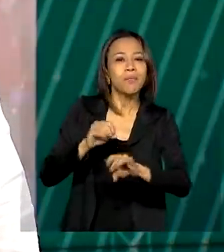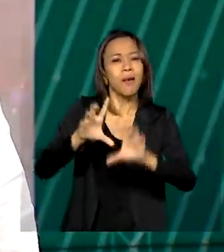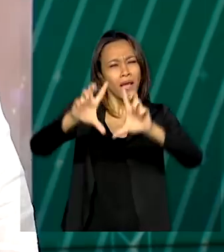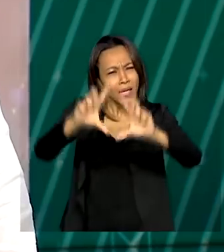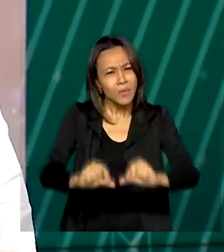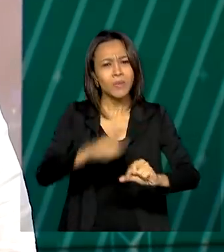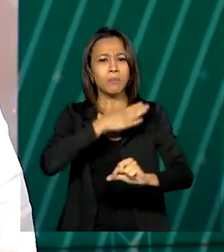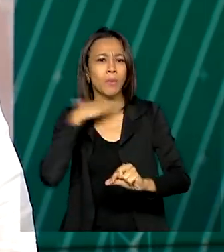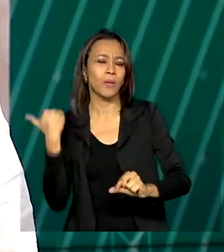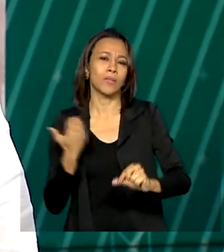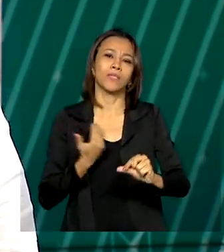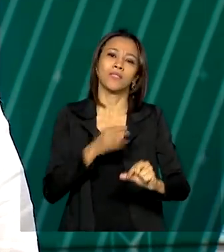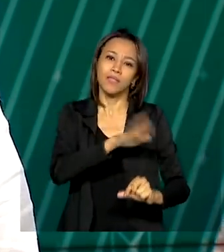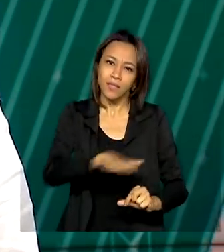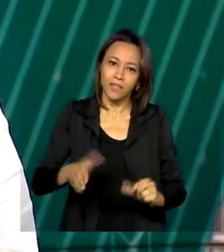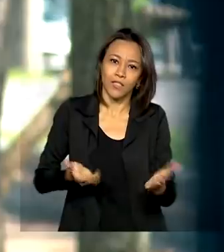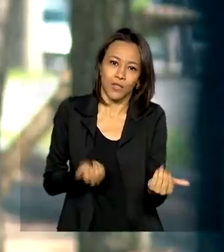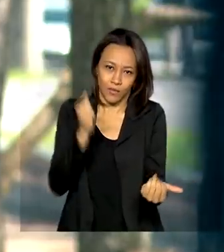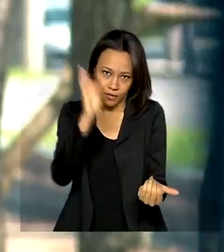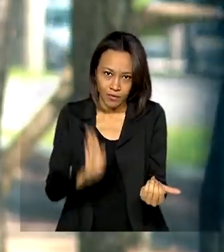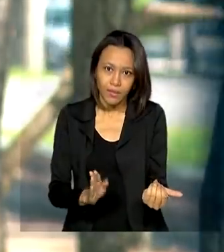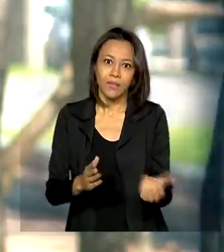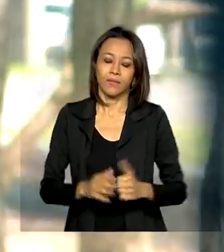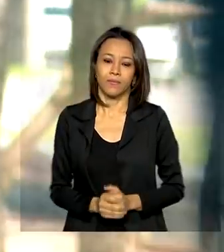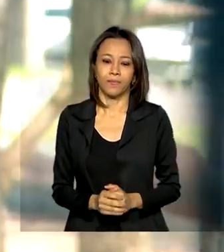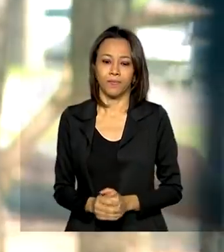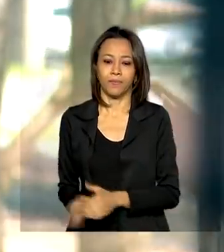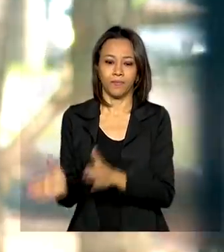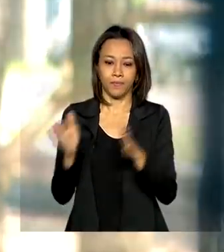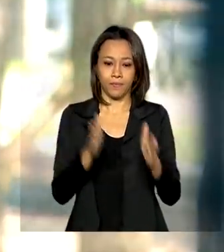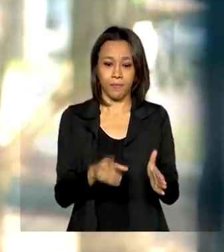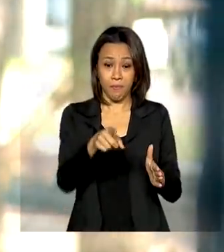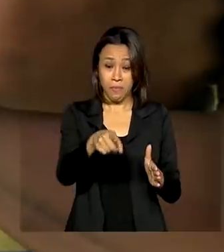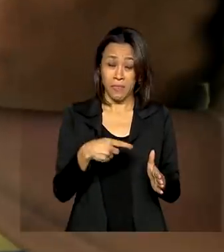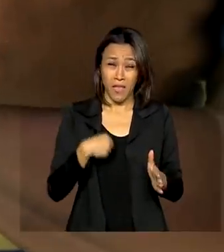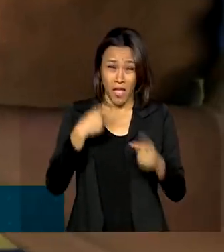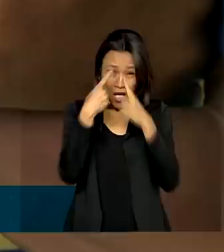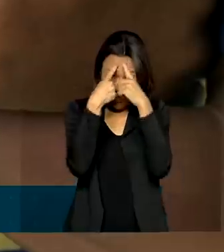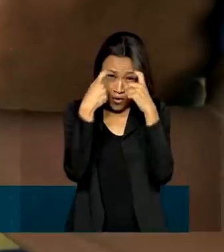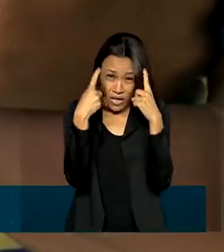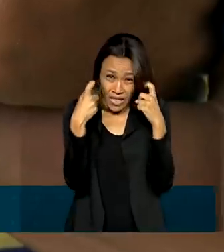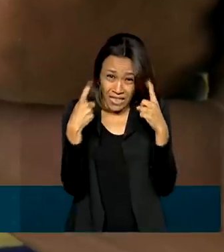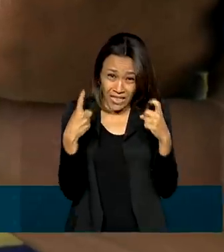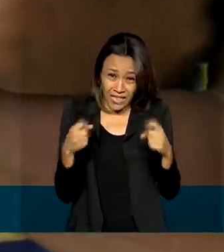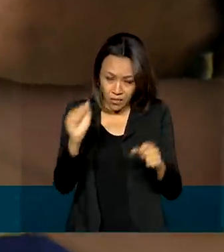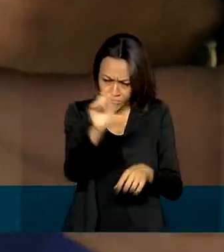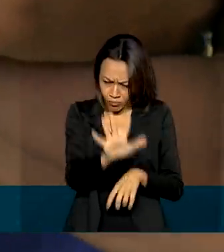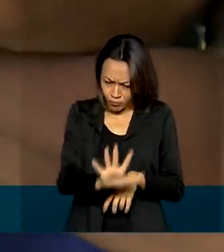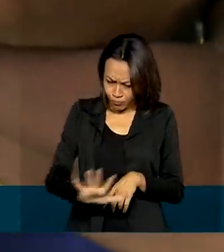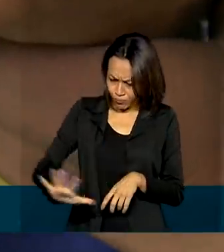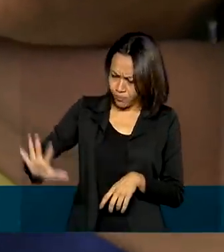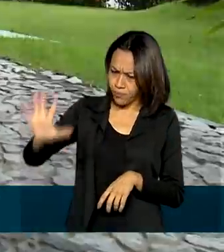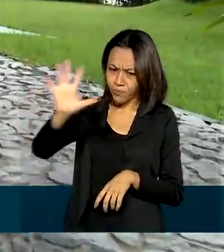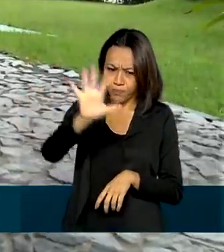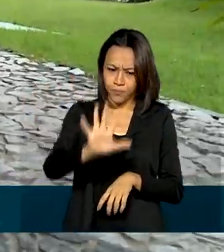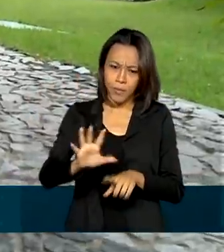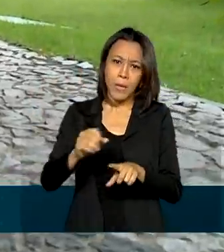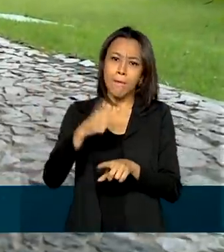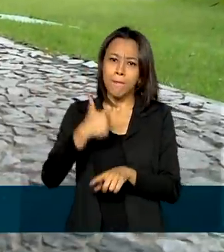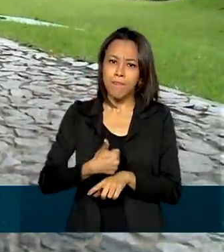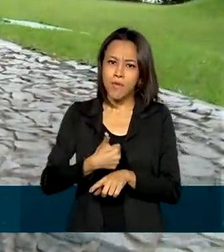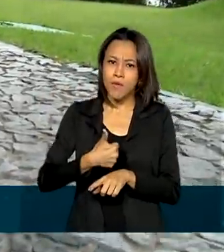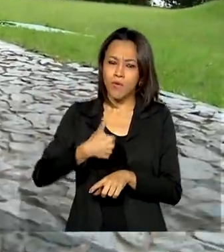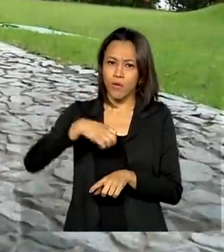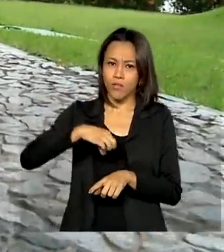crianças e jovens no Brasil. O Atlas da Violência mostra que entre 1991 e